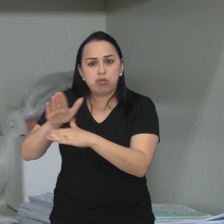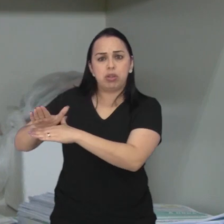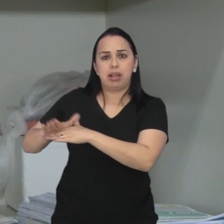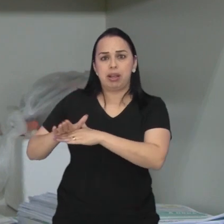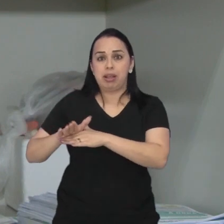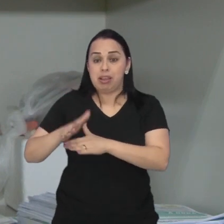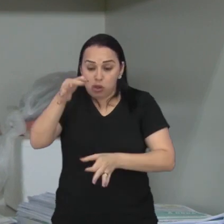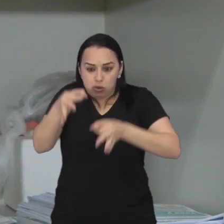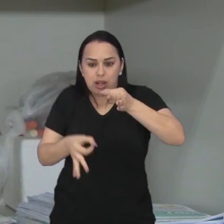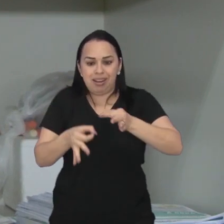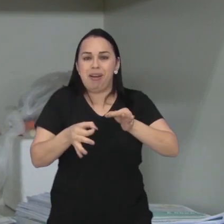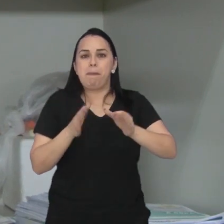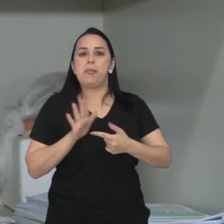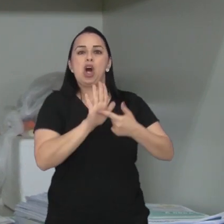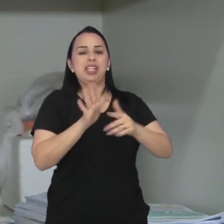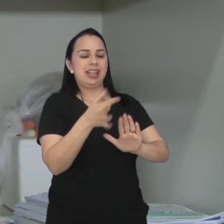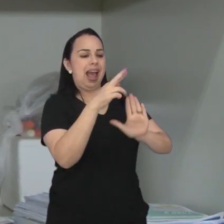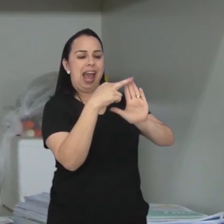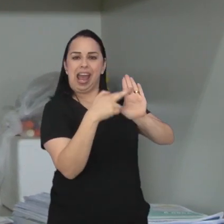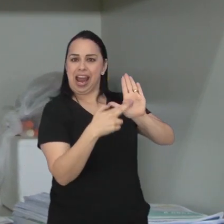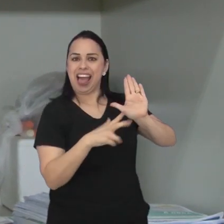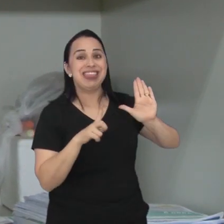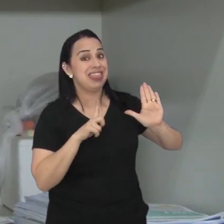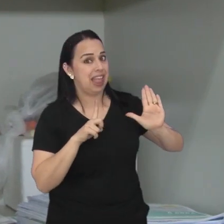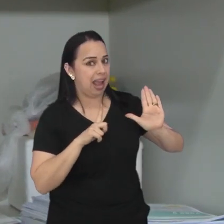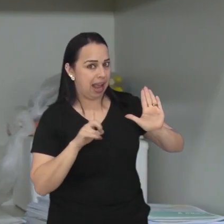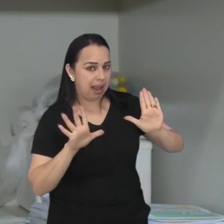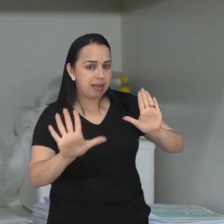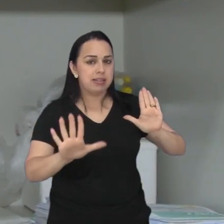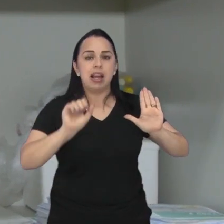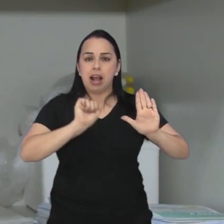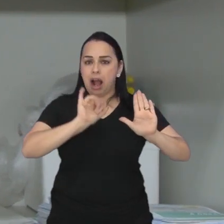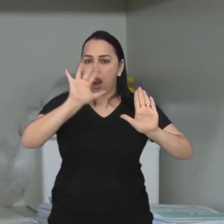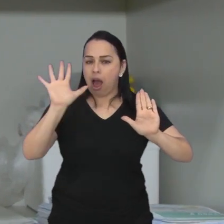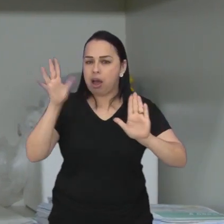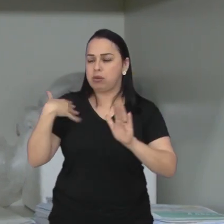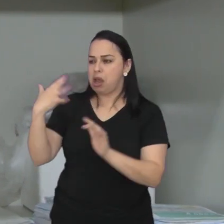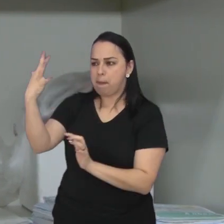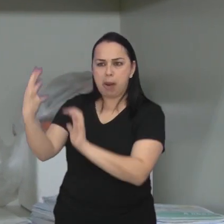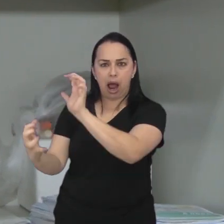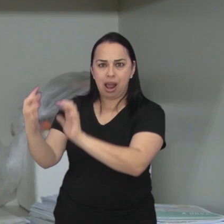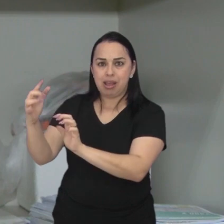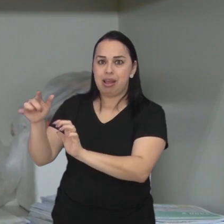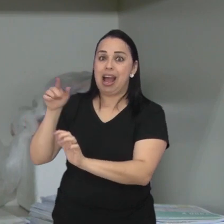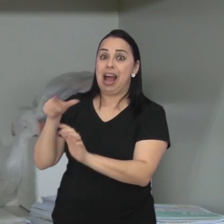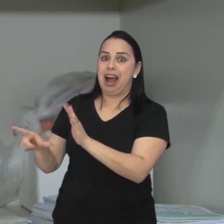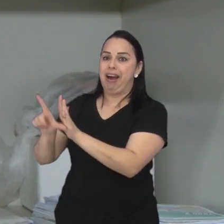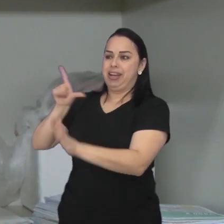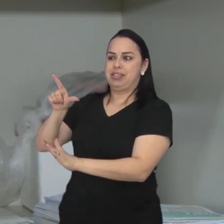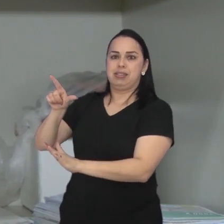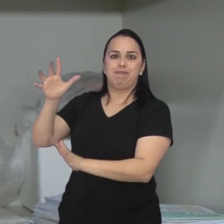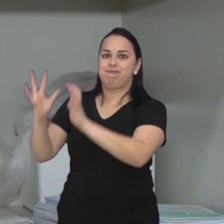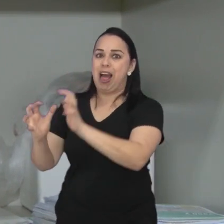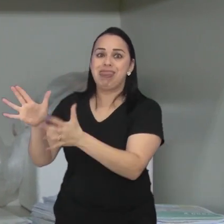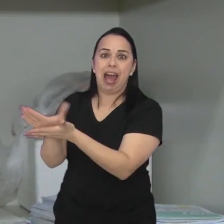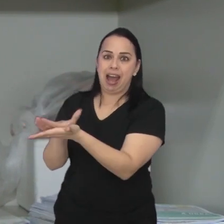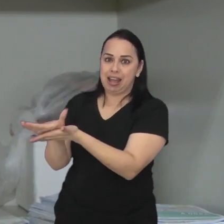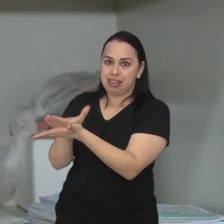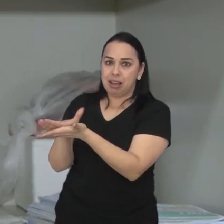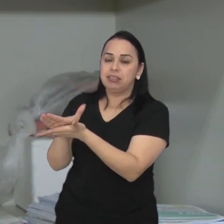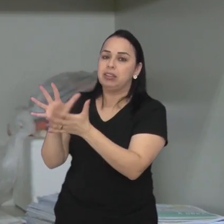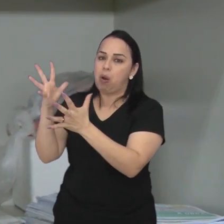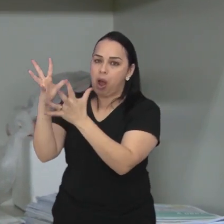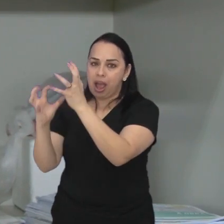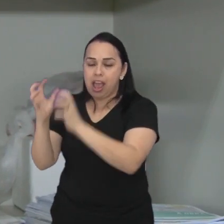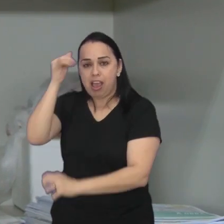tribunal é para mostrar que tem regras no campeonato, regras na questão de agressão. O cara tem que pensar mil vezes de fazer isso aí.